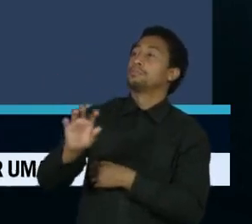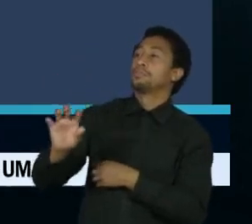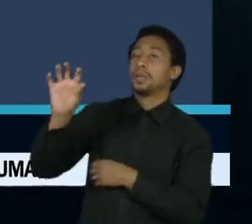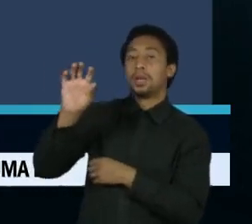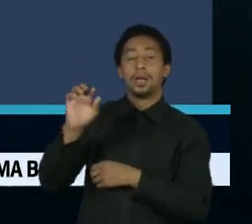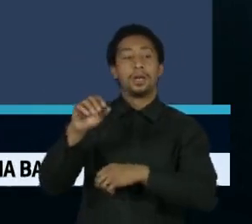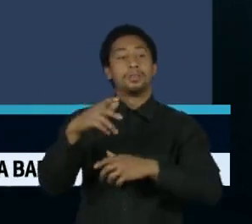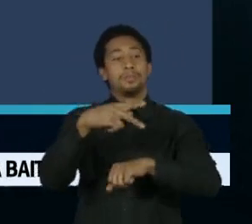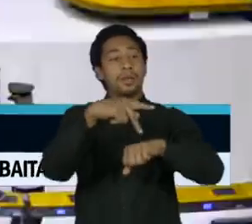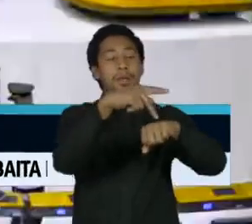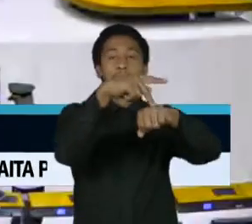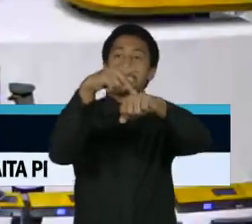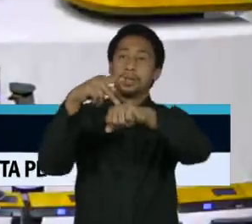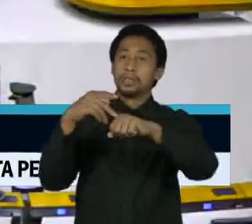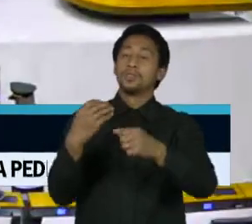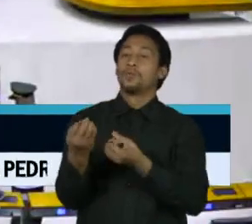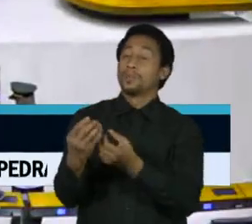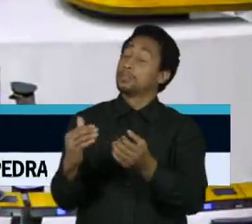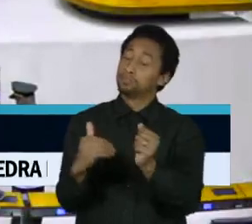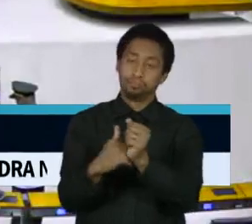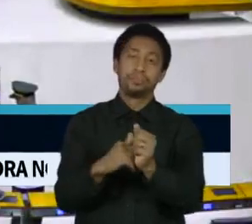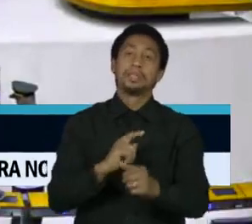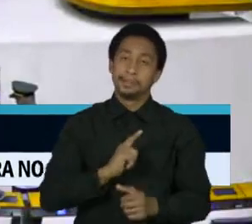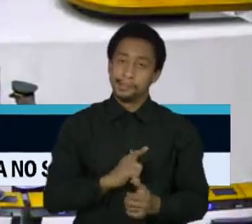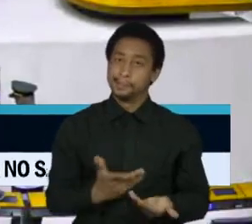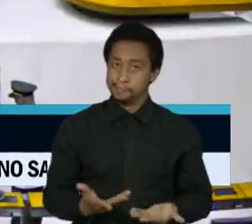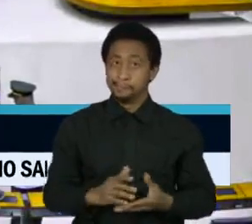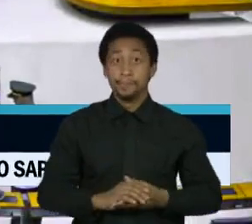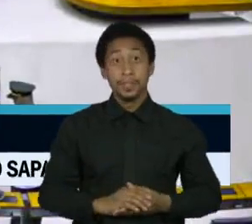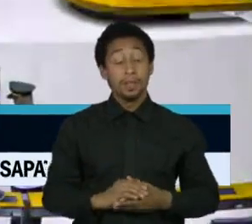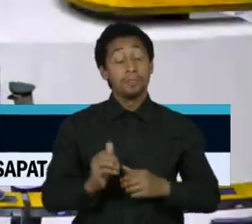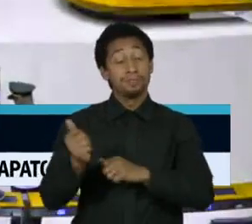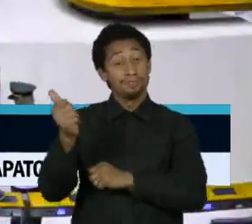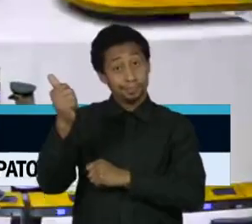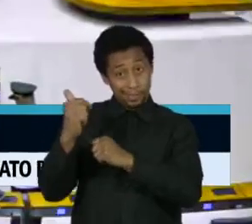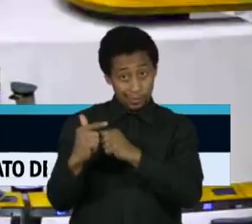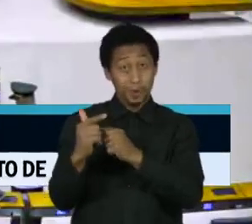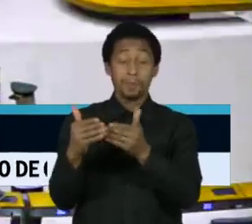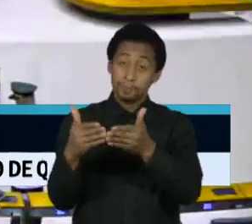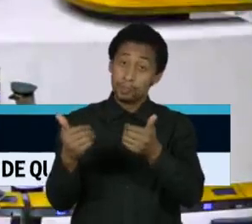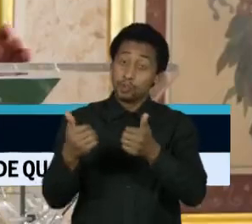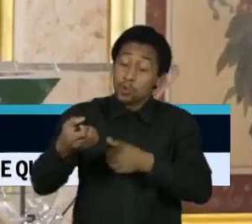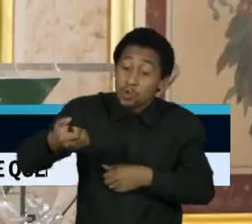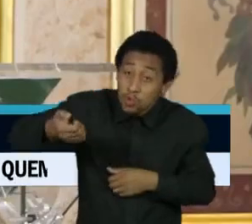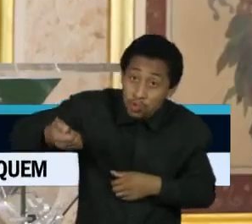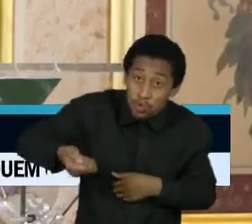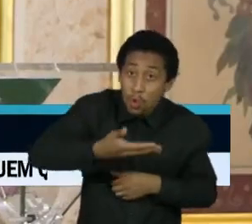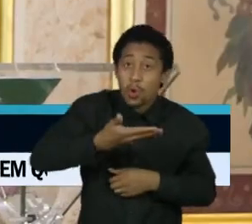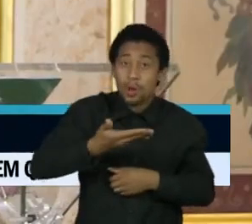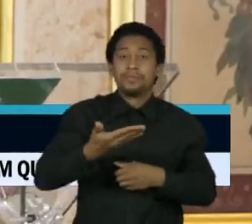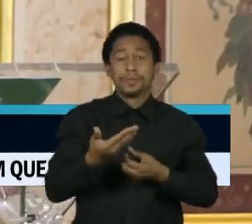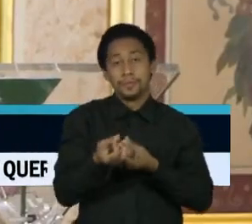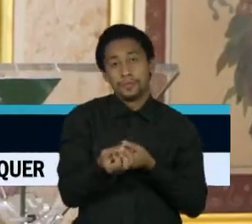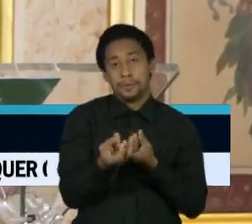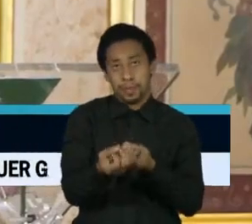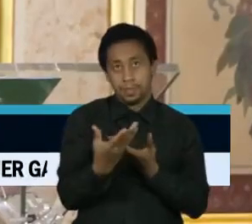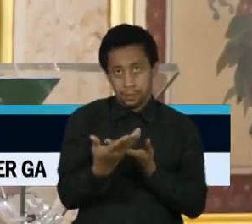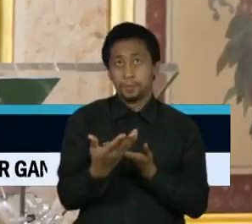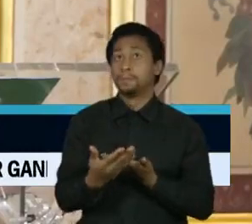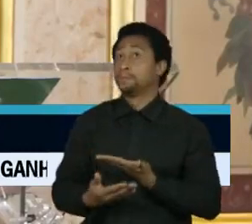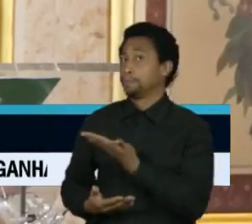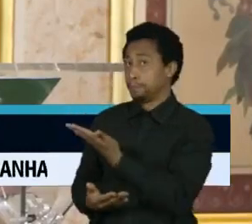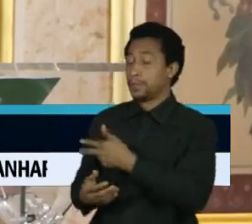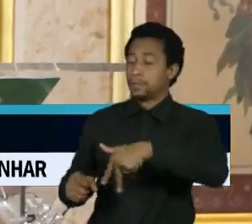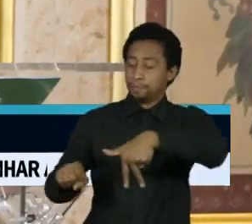organismos internacionais. Diante da negativa, o PSOL apresentou um novo pedido para que o ministro das Relações Exteriores, Carlos